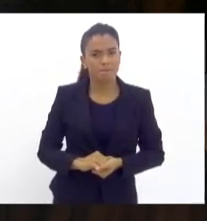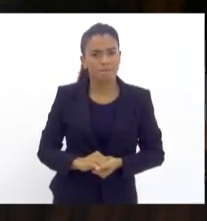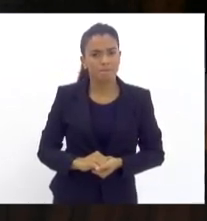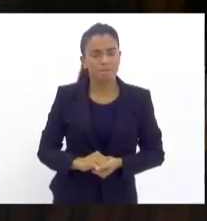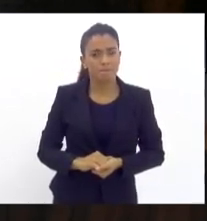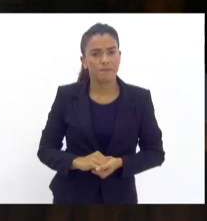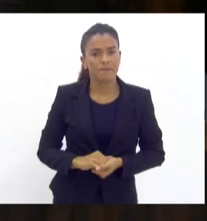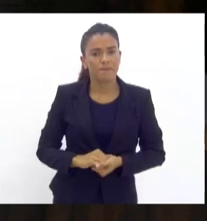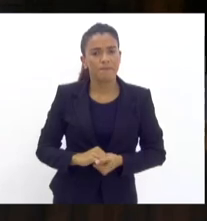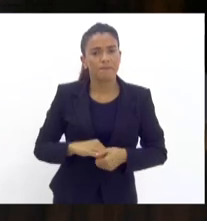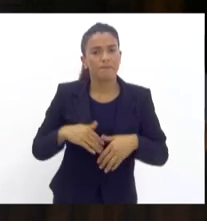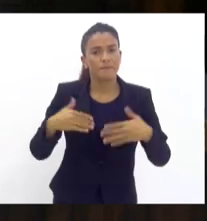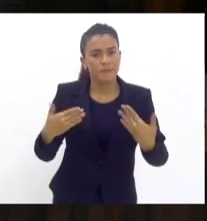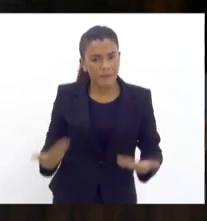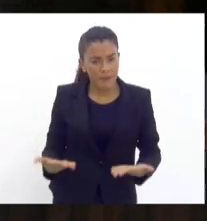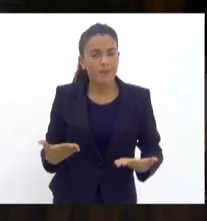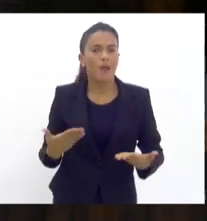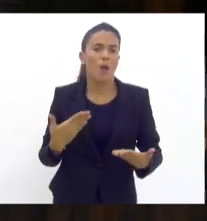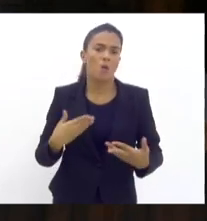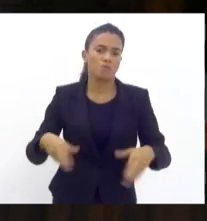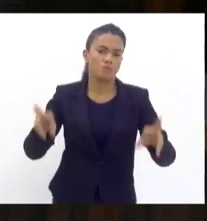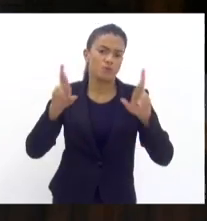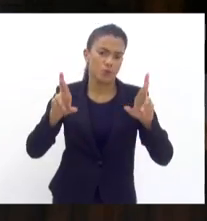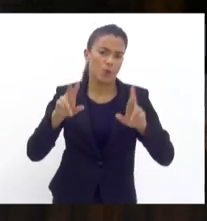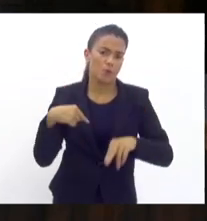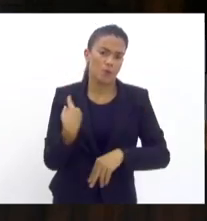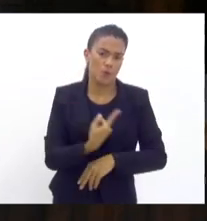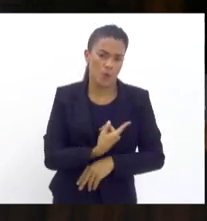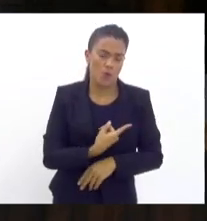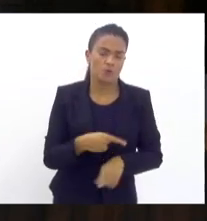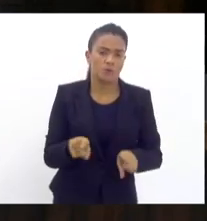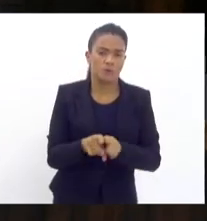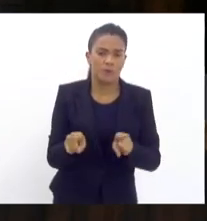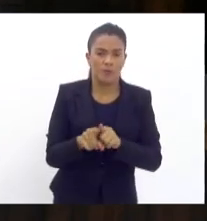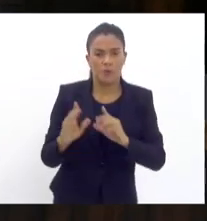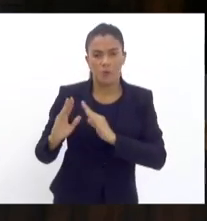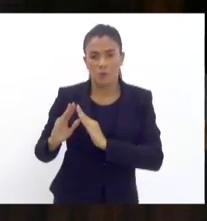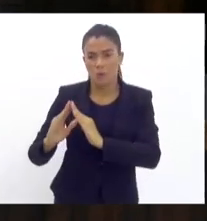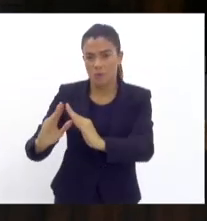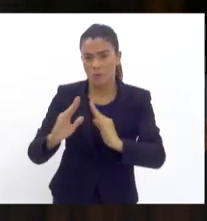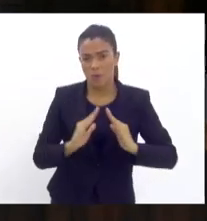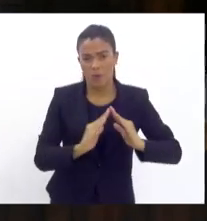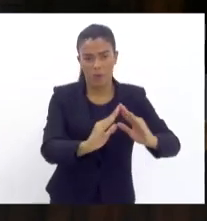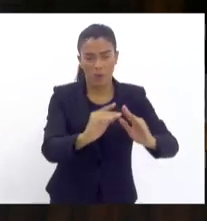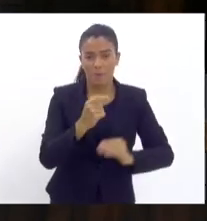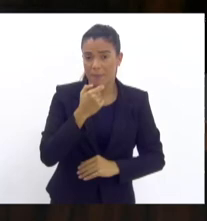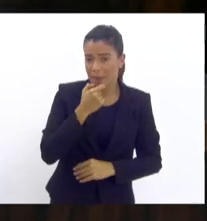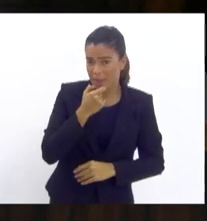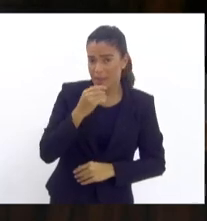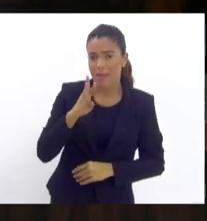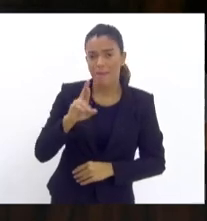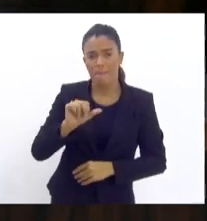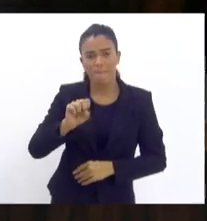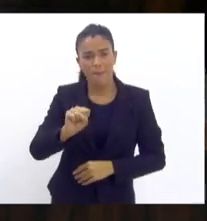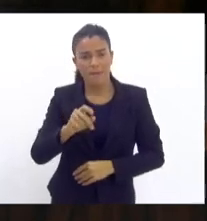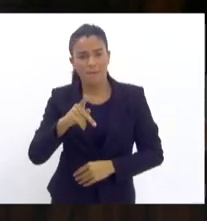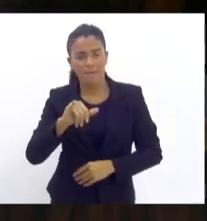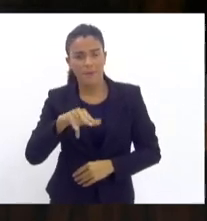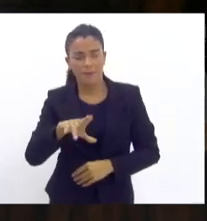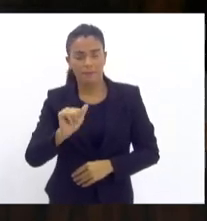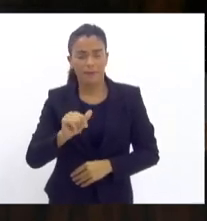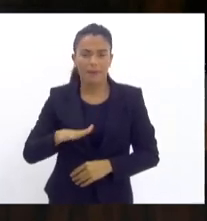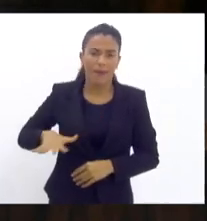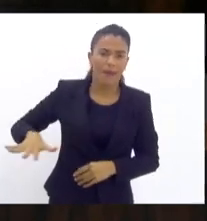então contem conosco assim como os moradores os moradores da Penha Bras de Pina Cordovil e